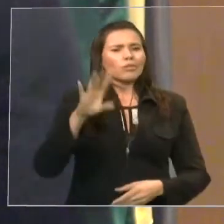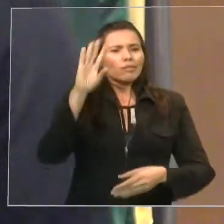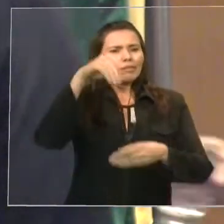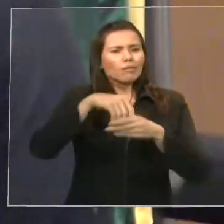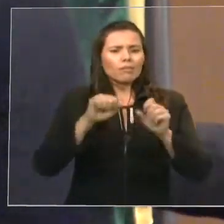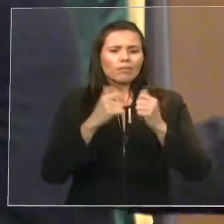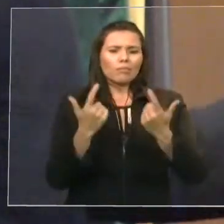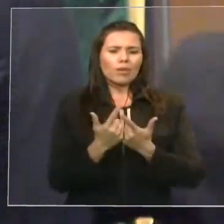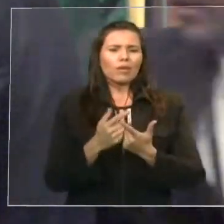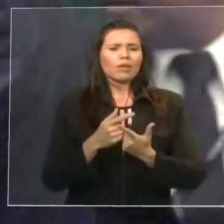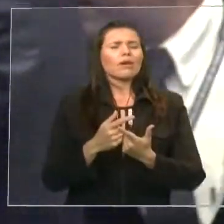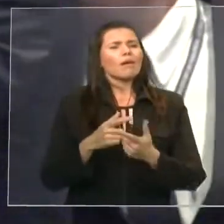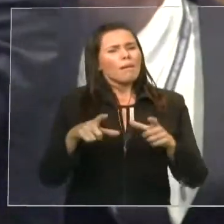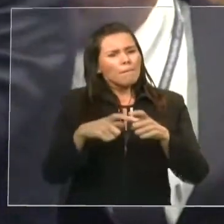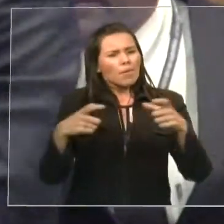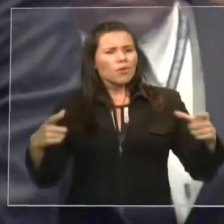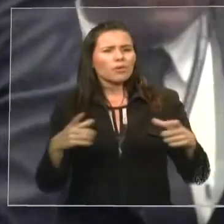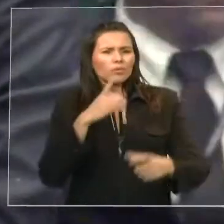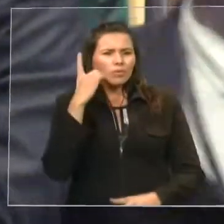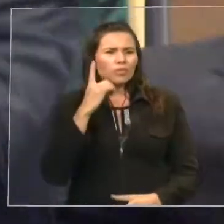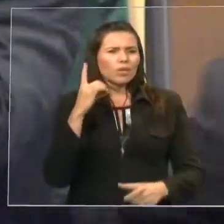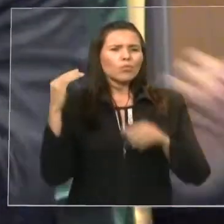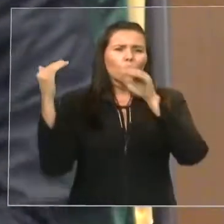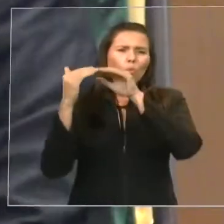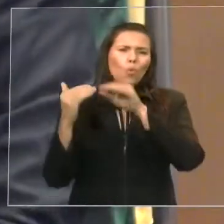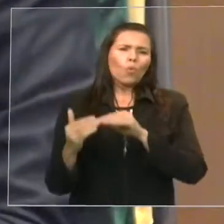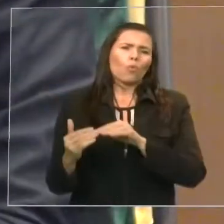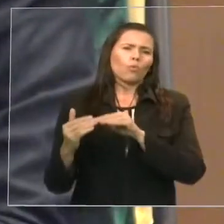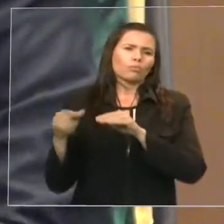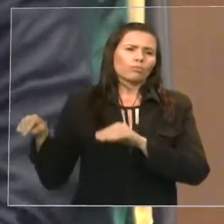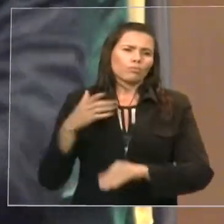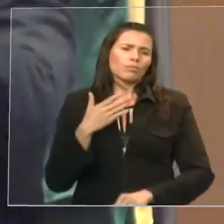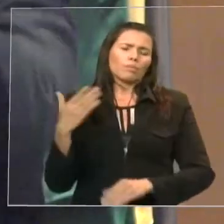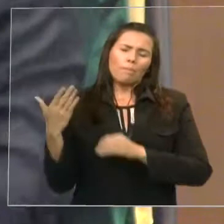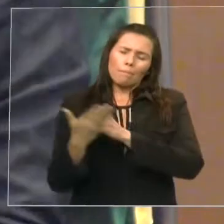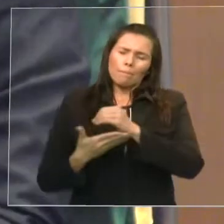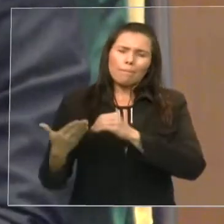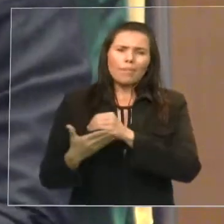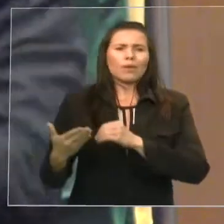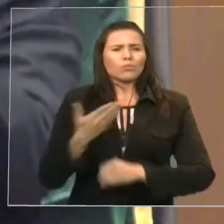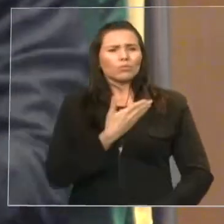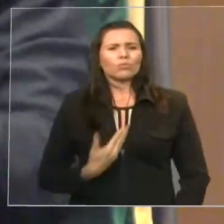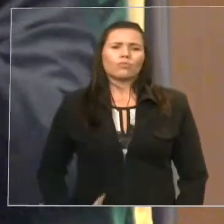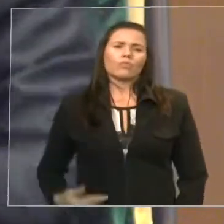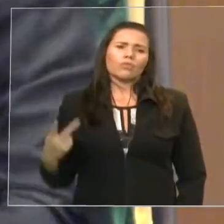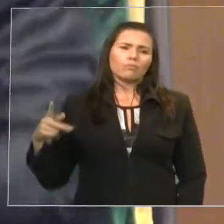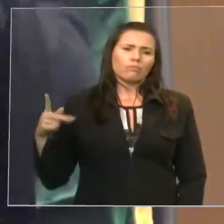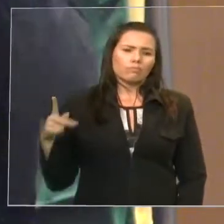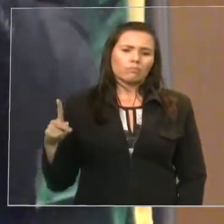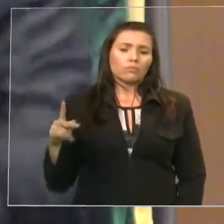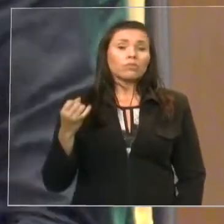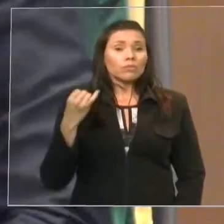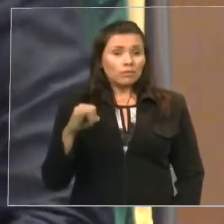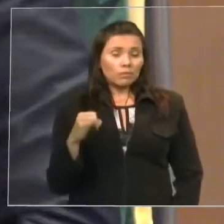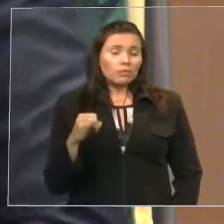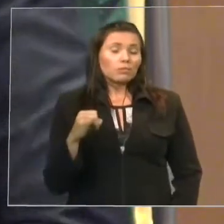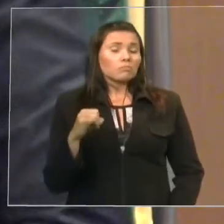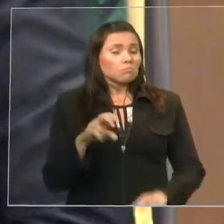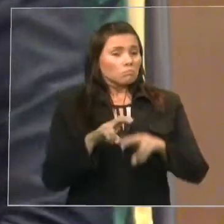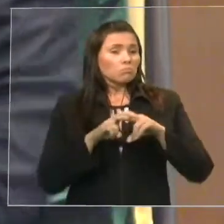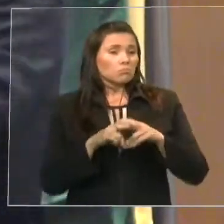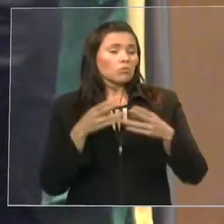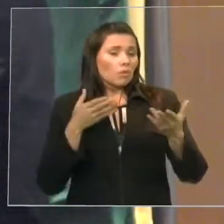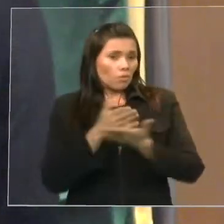casa é composta por deputados governistas. Se a medida provisória for aprovada nesta